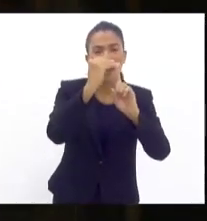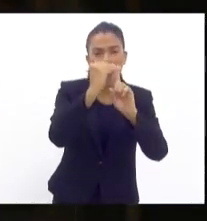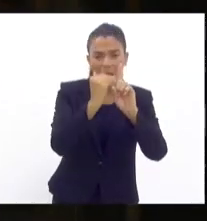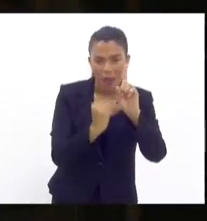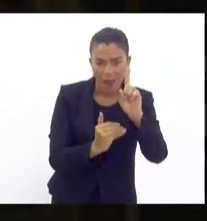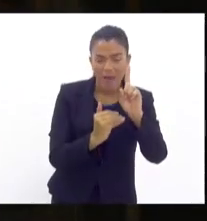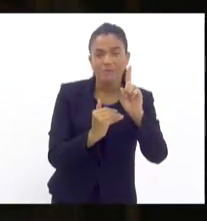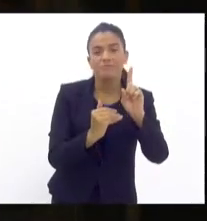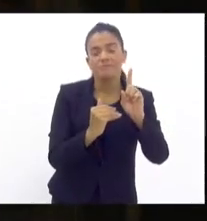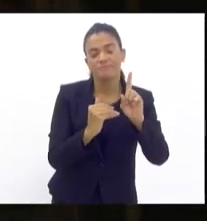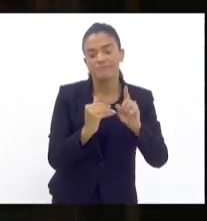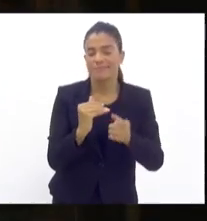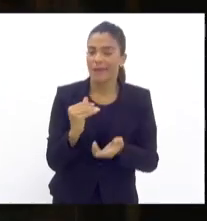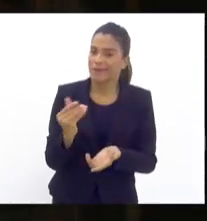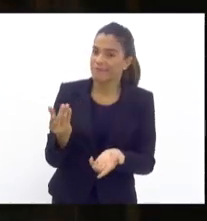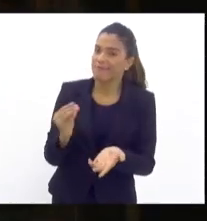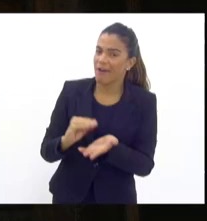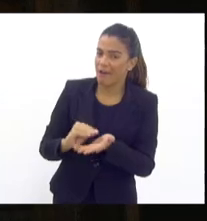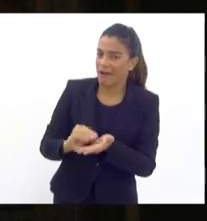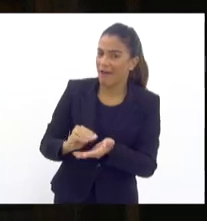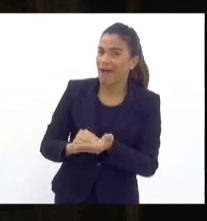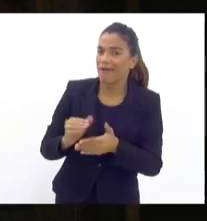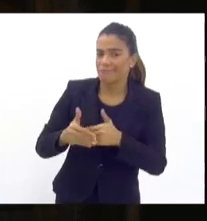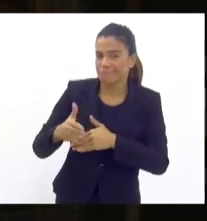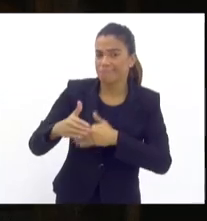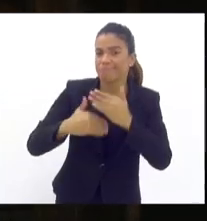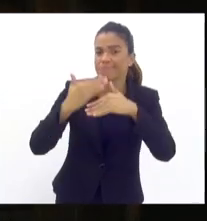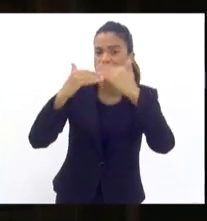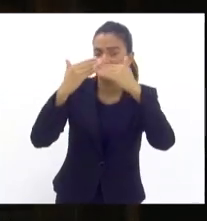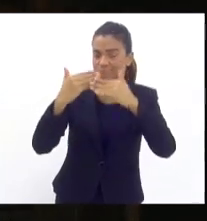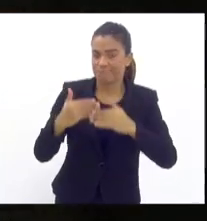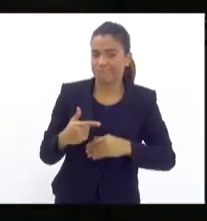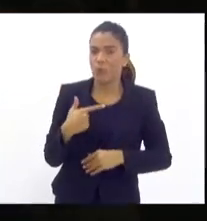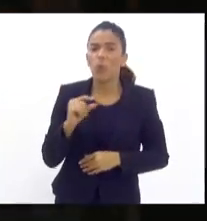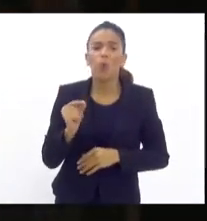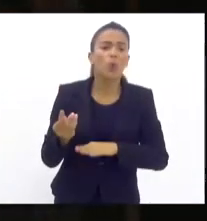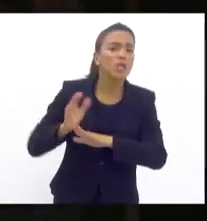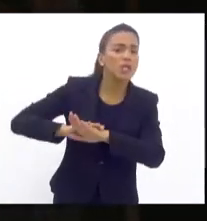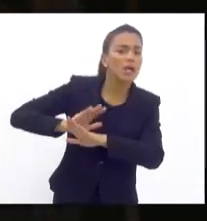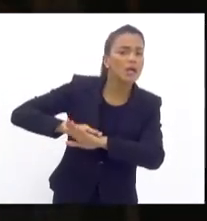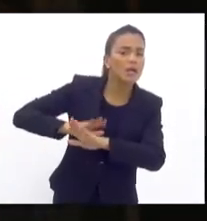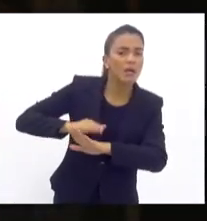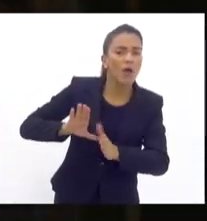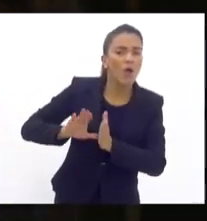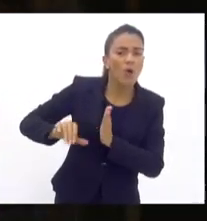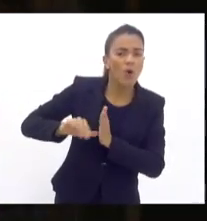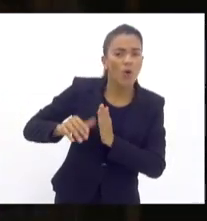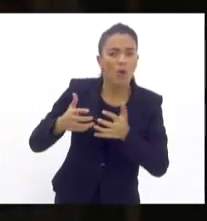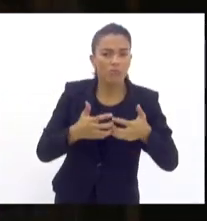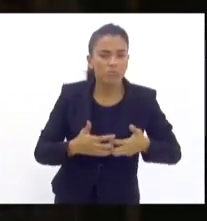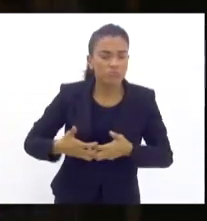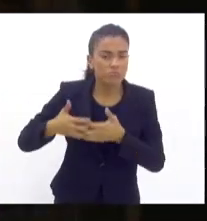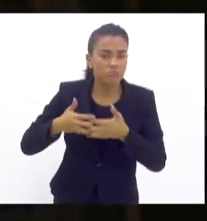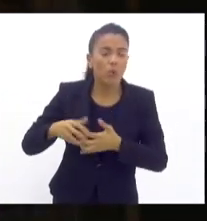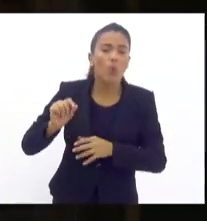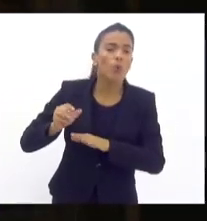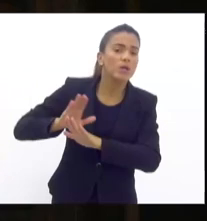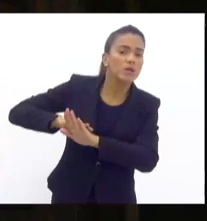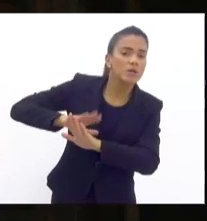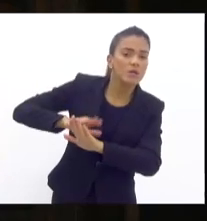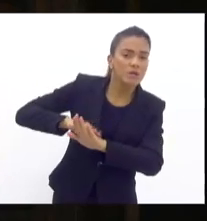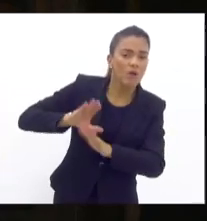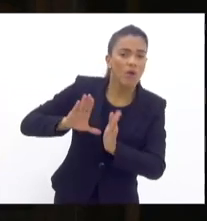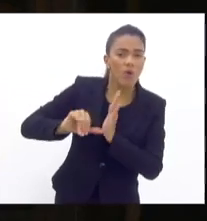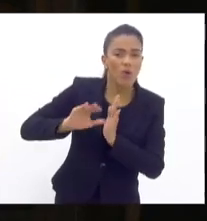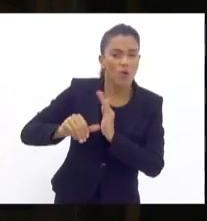longe de uma atuação satisfatória. O que está por trás disso, senhores? O que está por trás do roubo de carga? O que está por trás do roubo